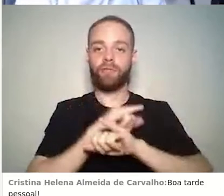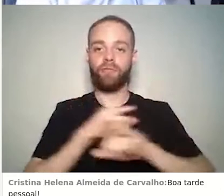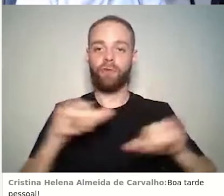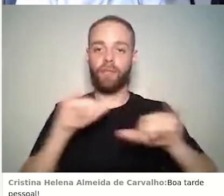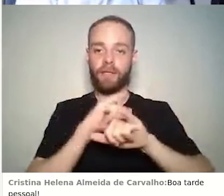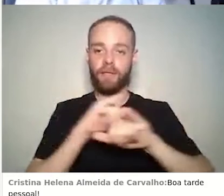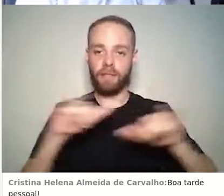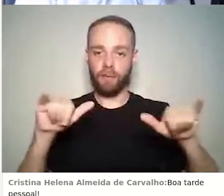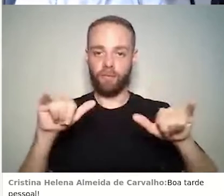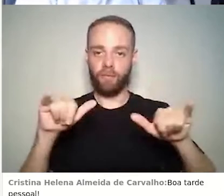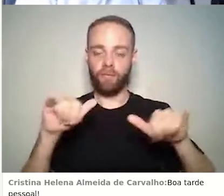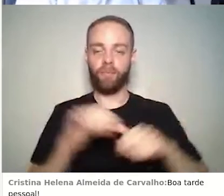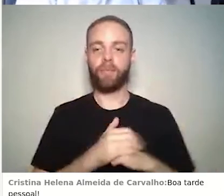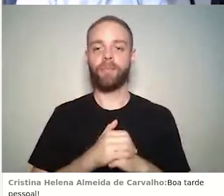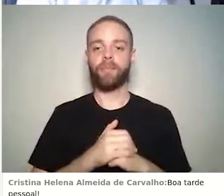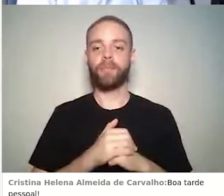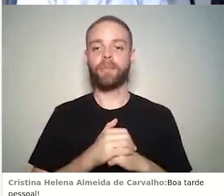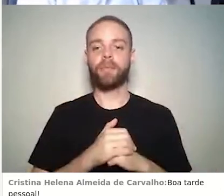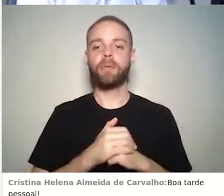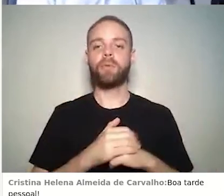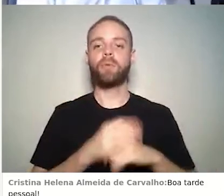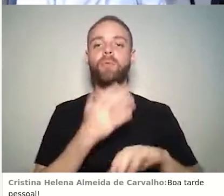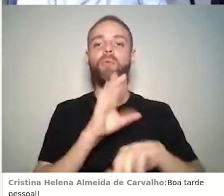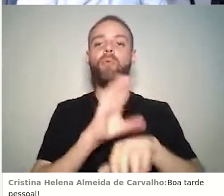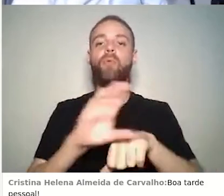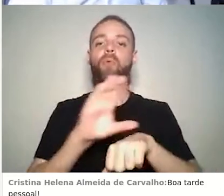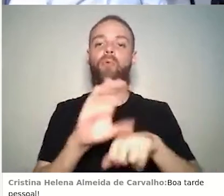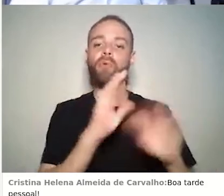a disciplina de da Informação do curso de Biblioteconomia.